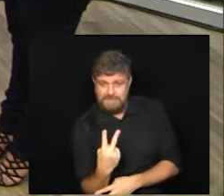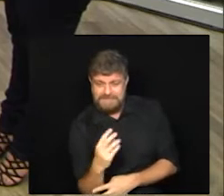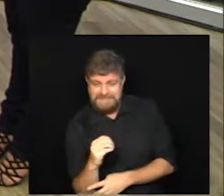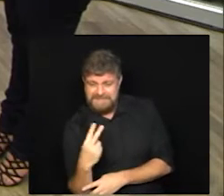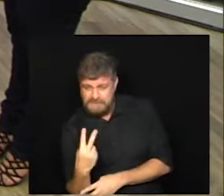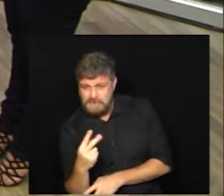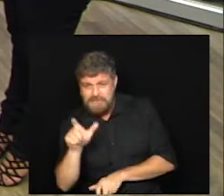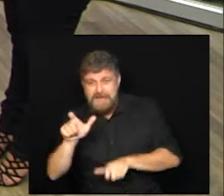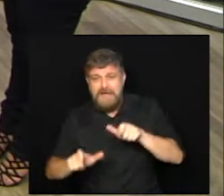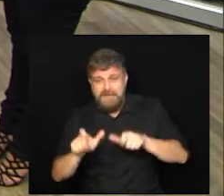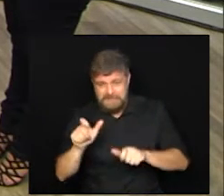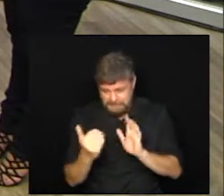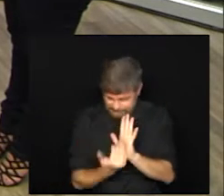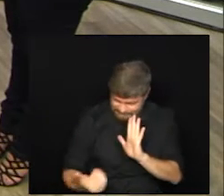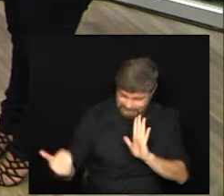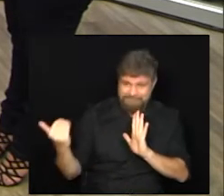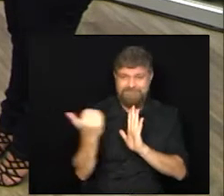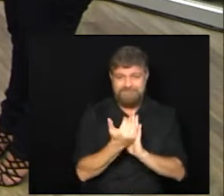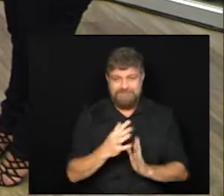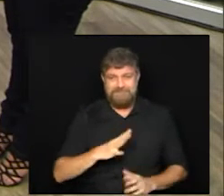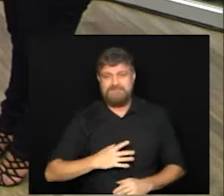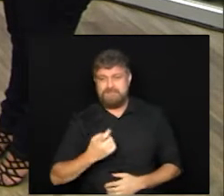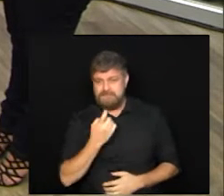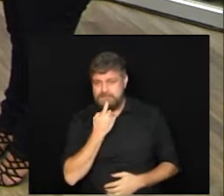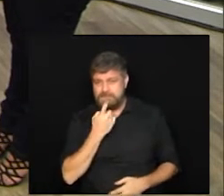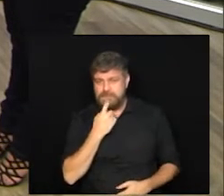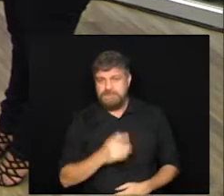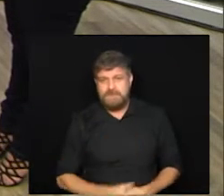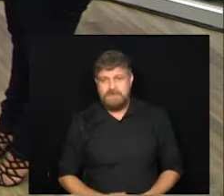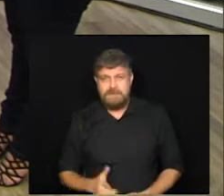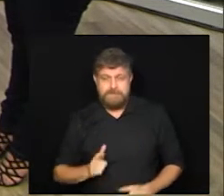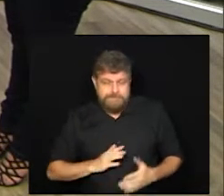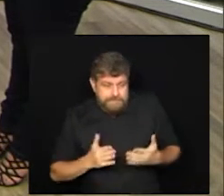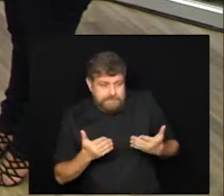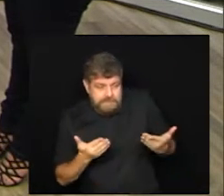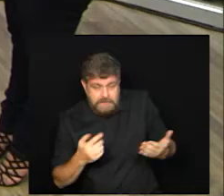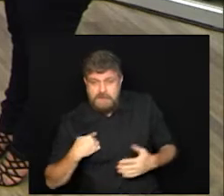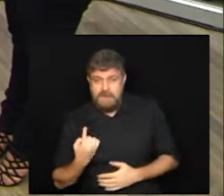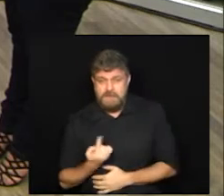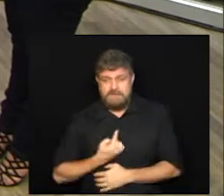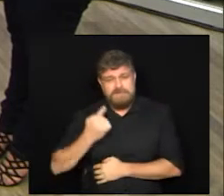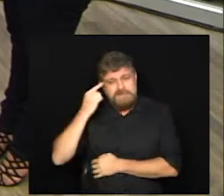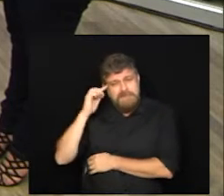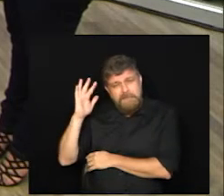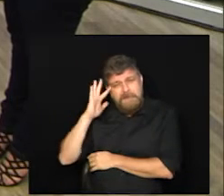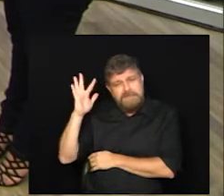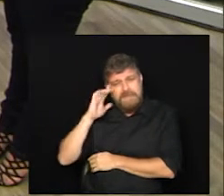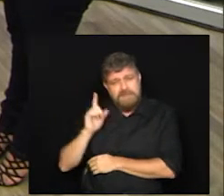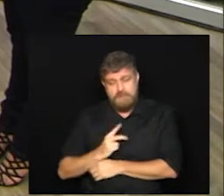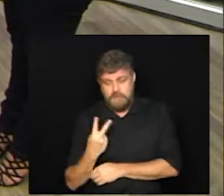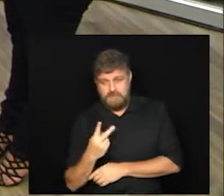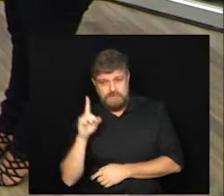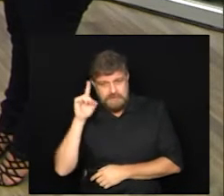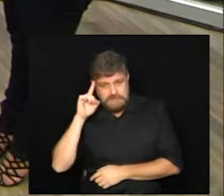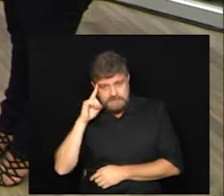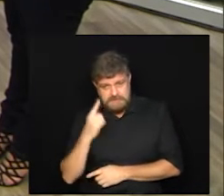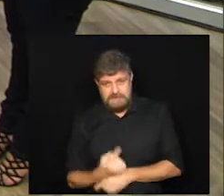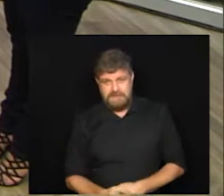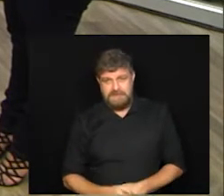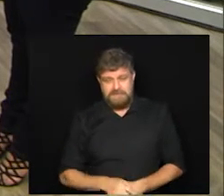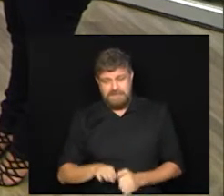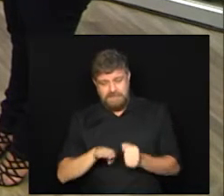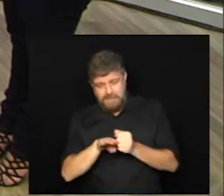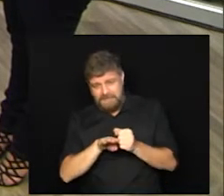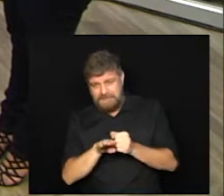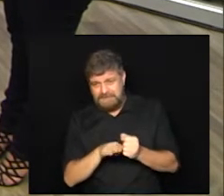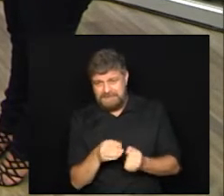casos confirmados na cidade de Campinas. De qualquer forma, se a gente pensar que são dois dias, 1.200, uma média